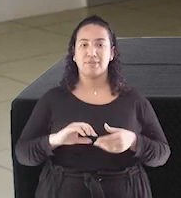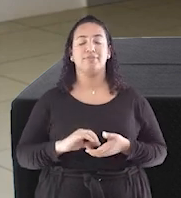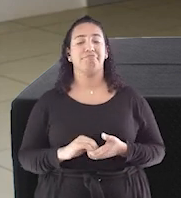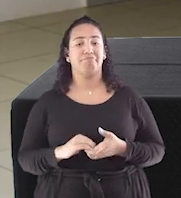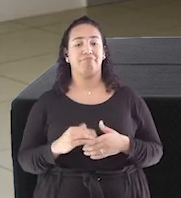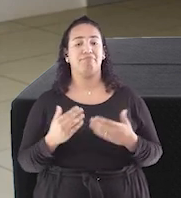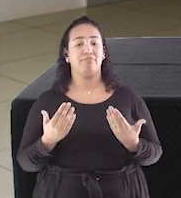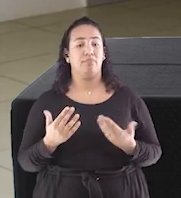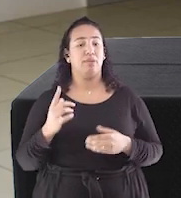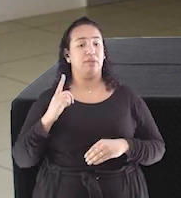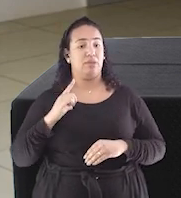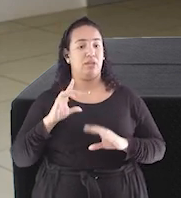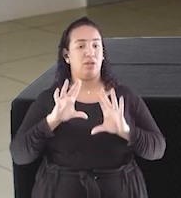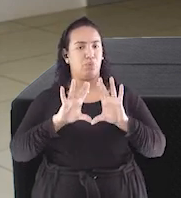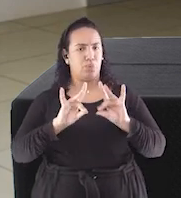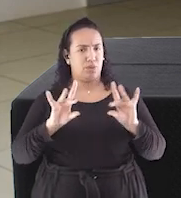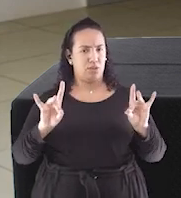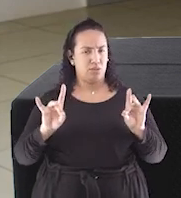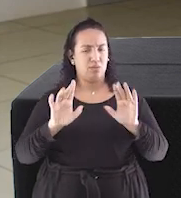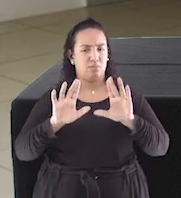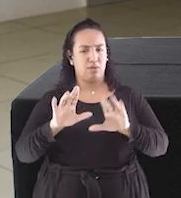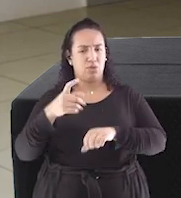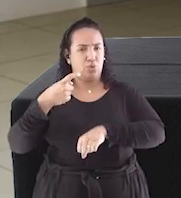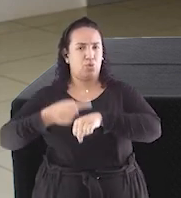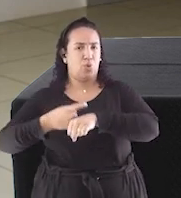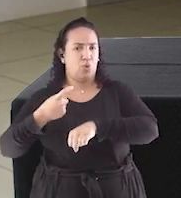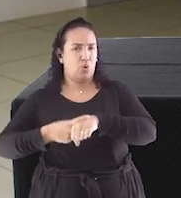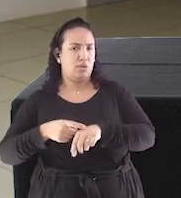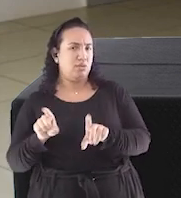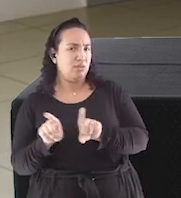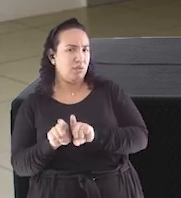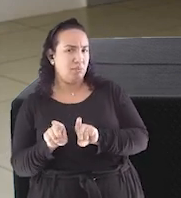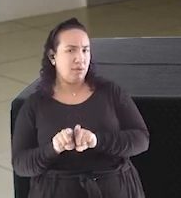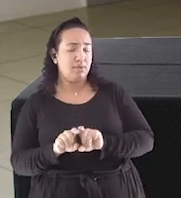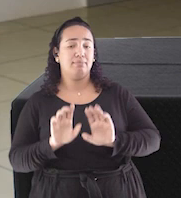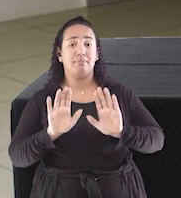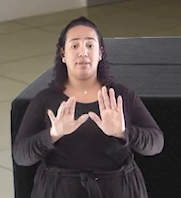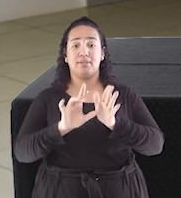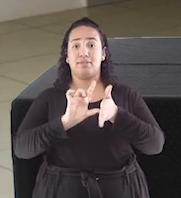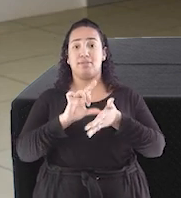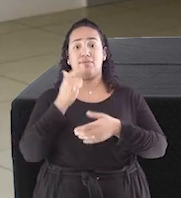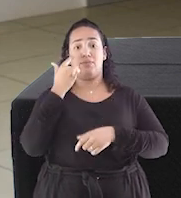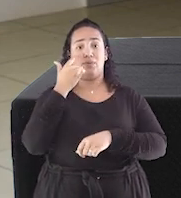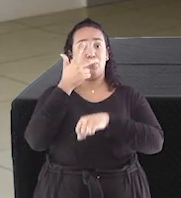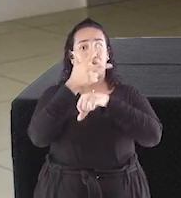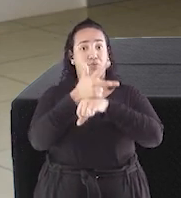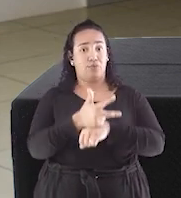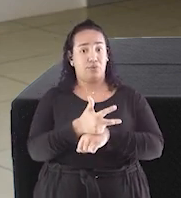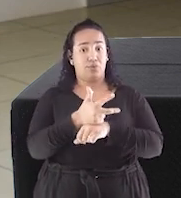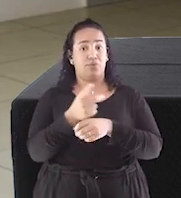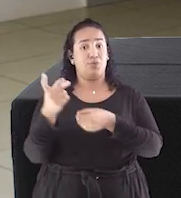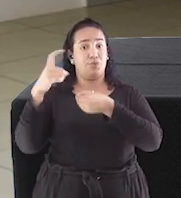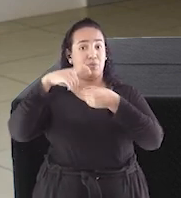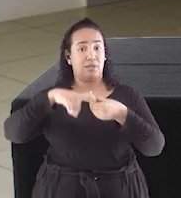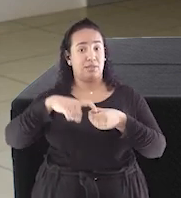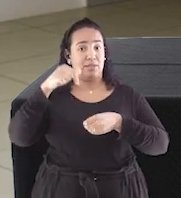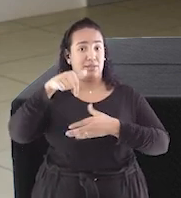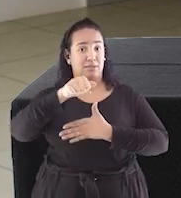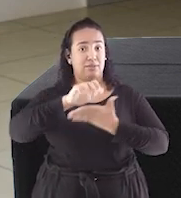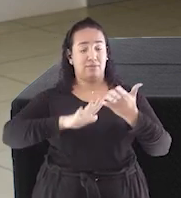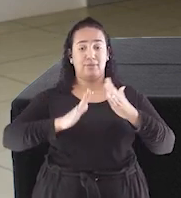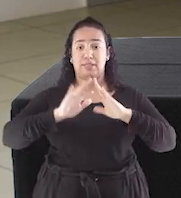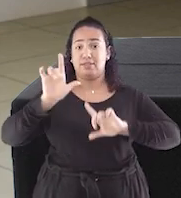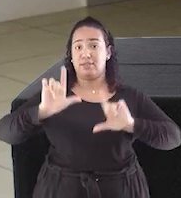Existe um líquido que também é sólido? Mas antes de descobrir essa resposta, gente vai assistir um vídeo do Manual do Mundo, que é